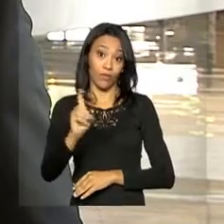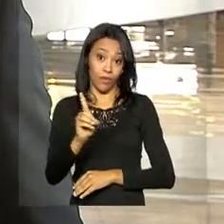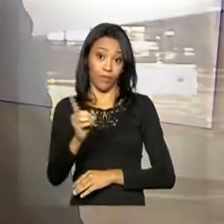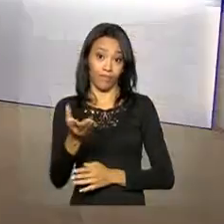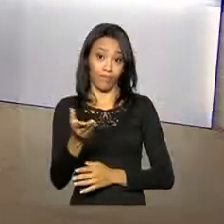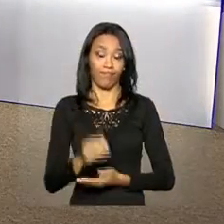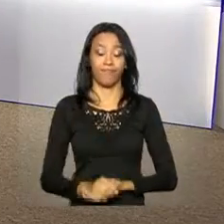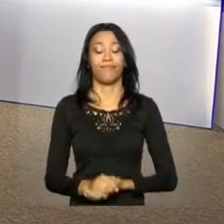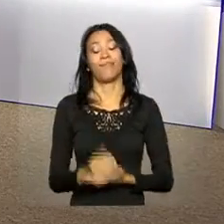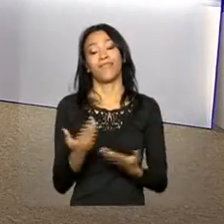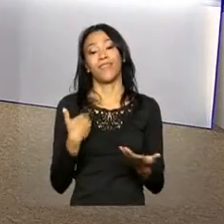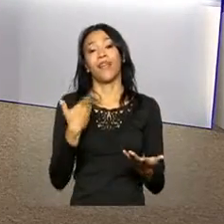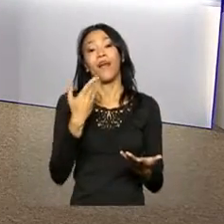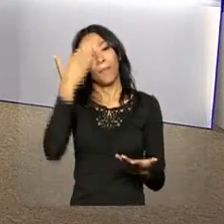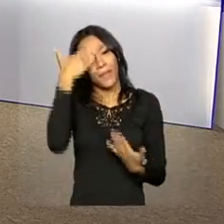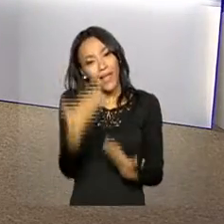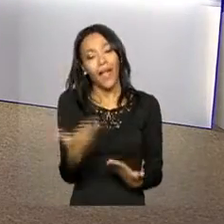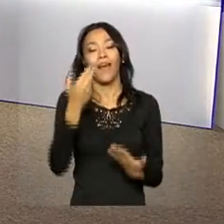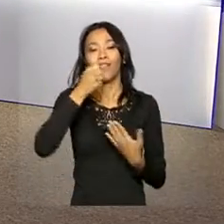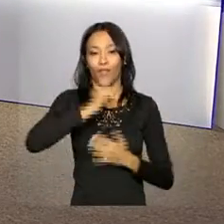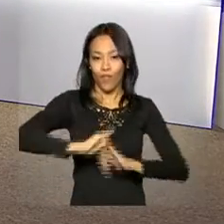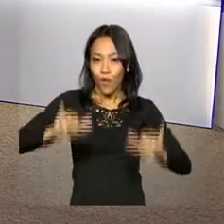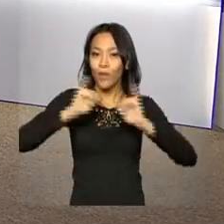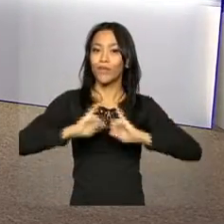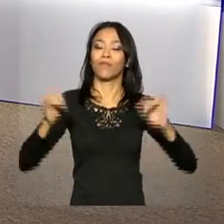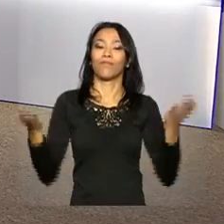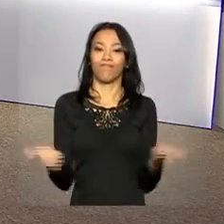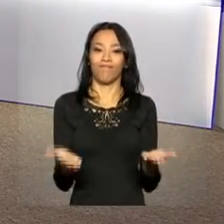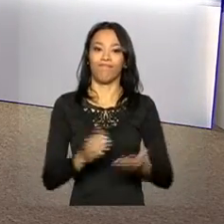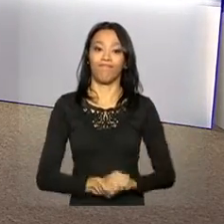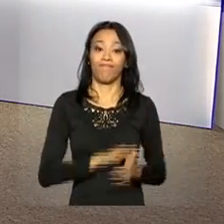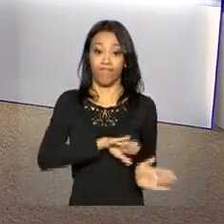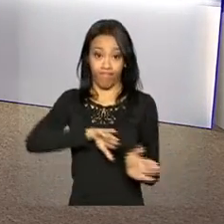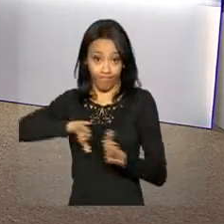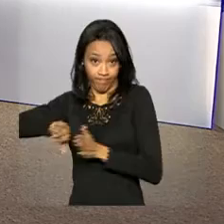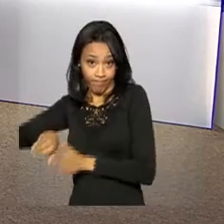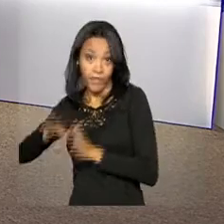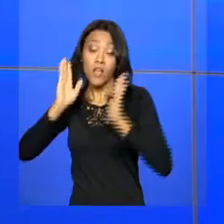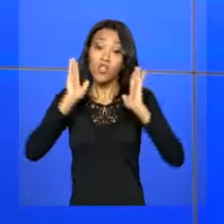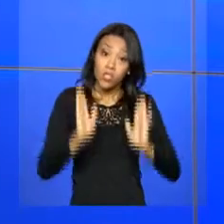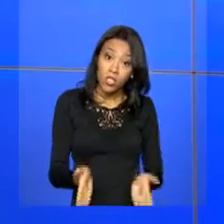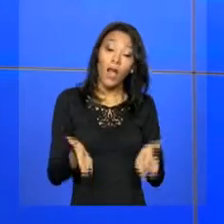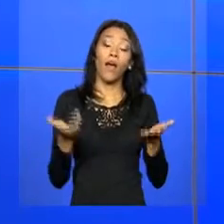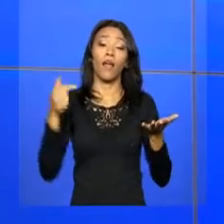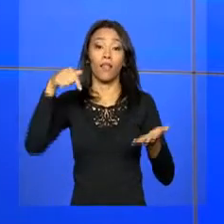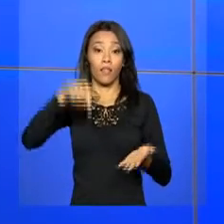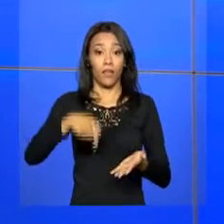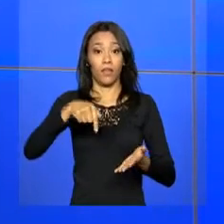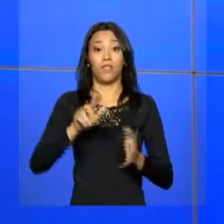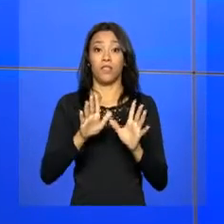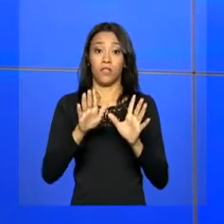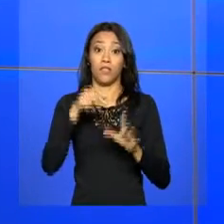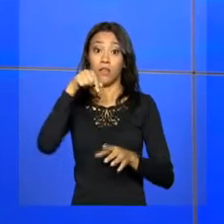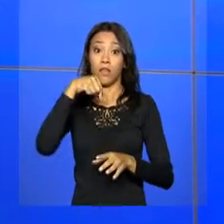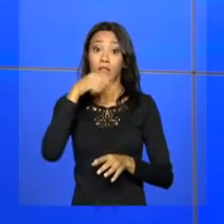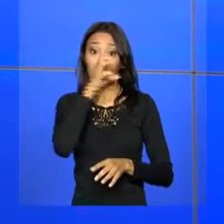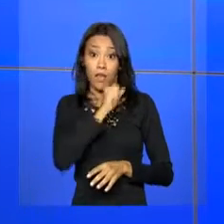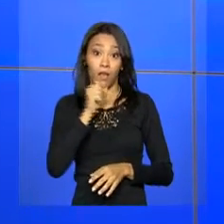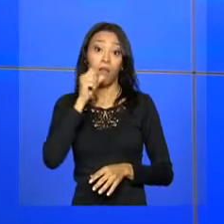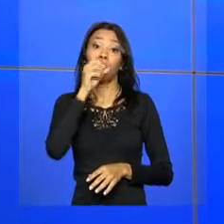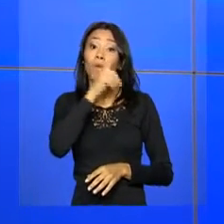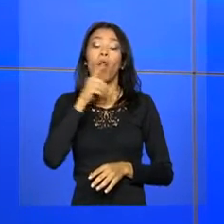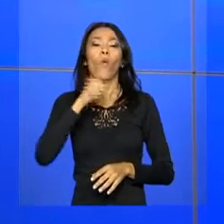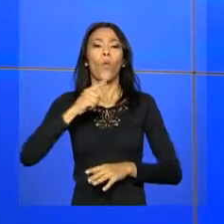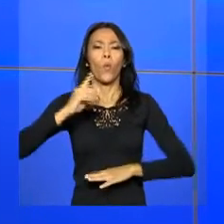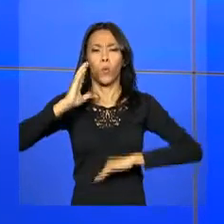Obrigada, Leandro, pelas suas informações ao vivo. E foram realizadas, nesse final de semana, as provas